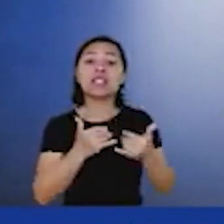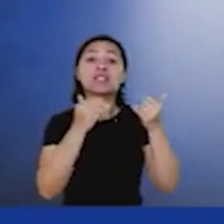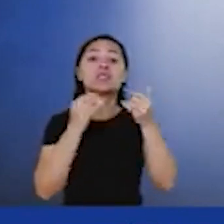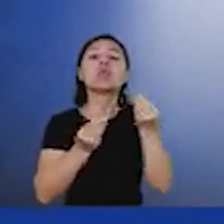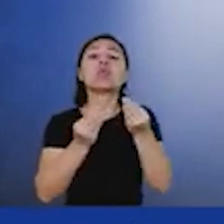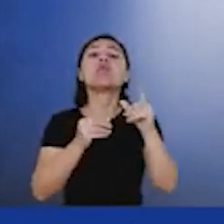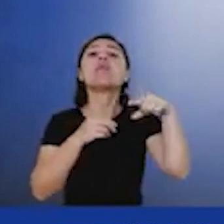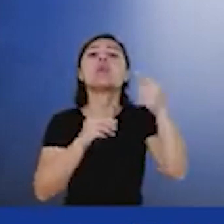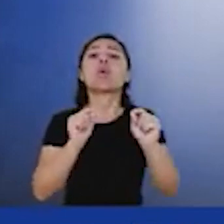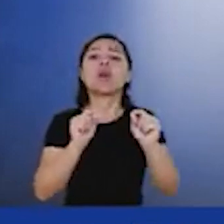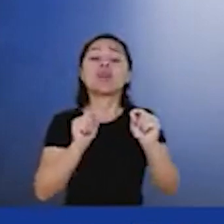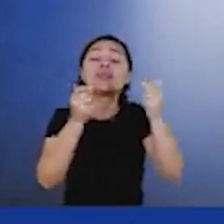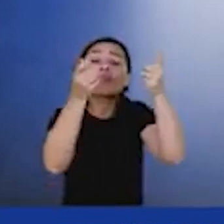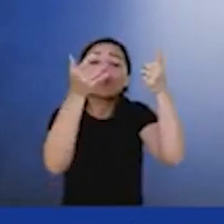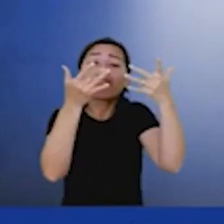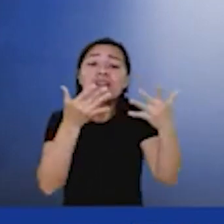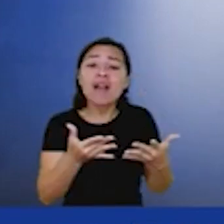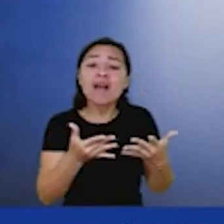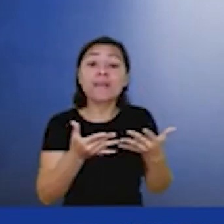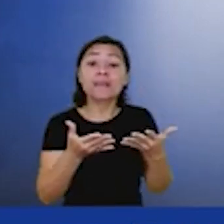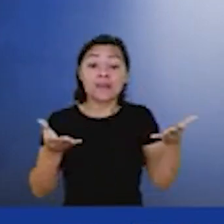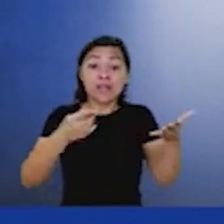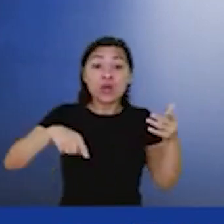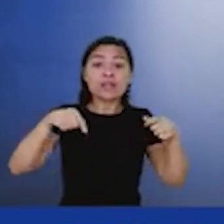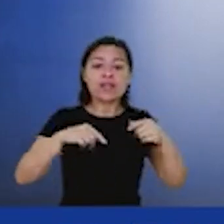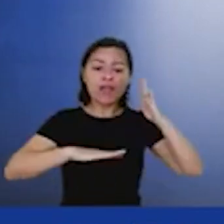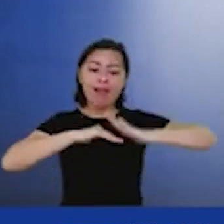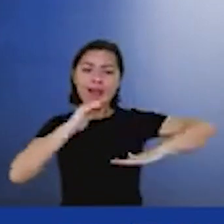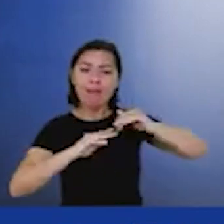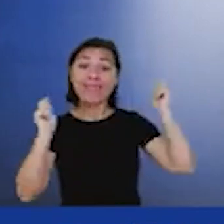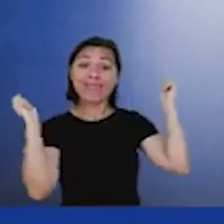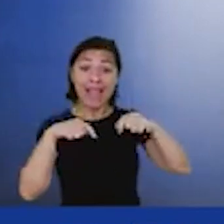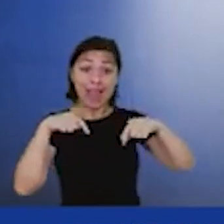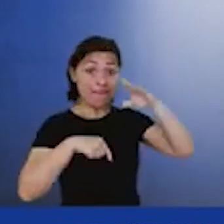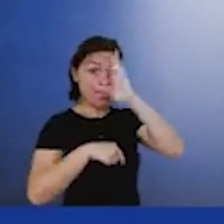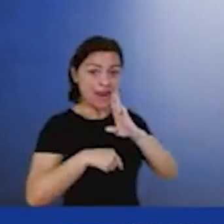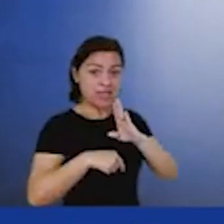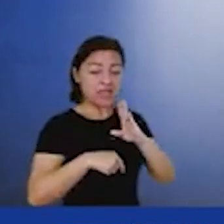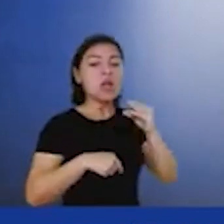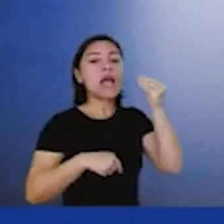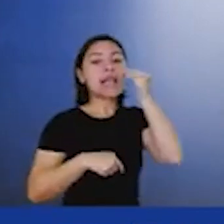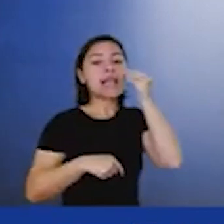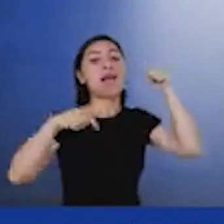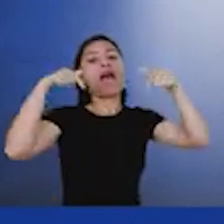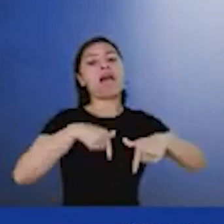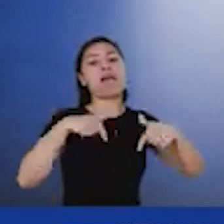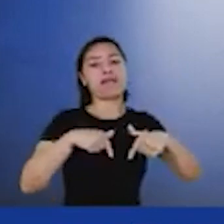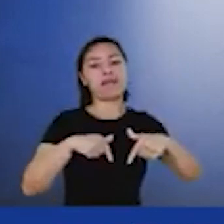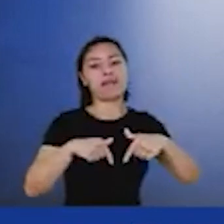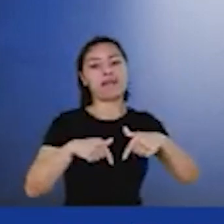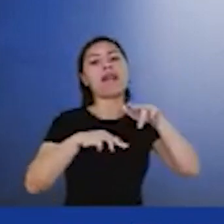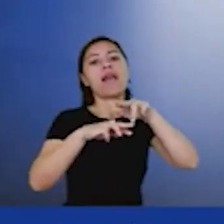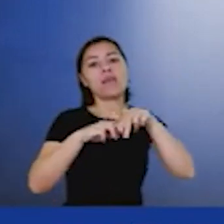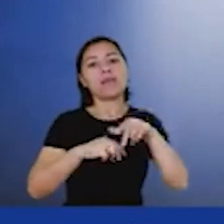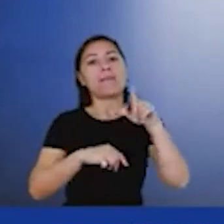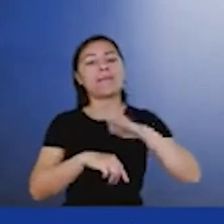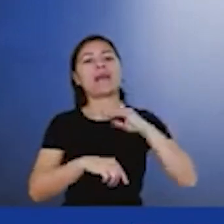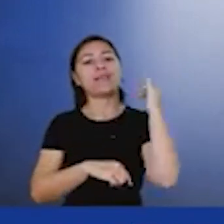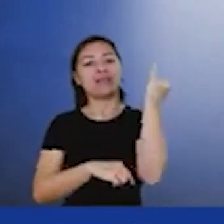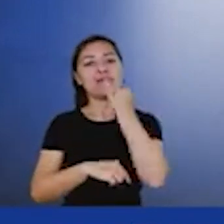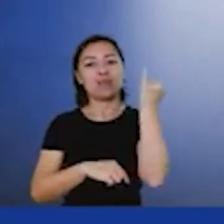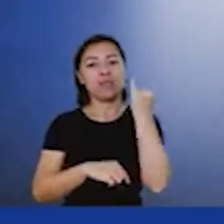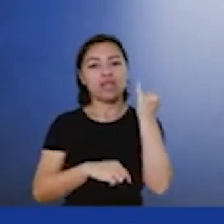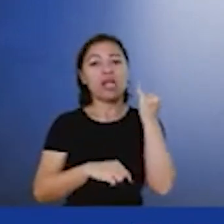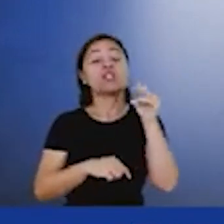pode ser feito dentro das nossas expertise acho que isso que deve ser o mais importante dentro do contexto da